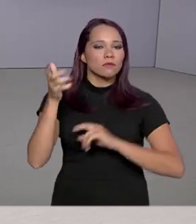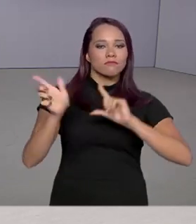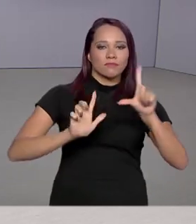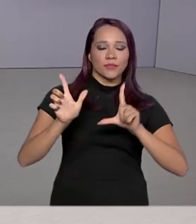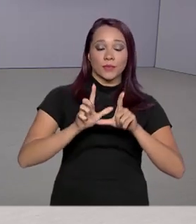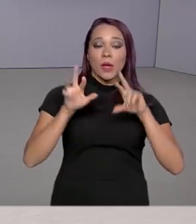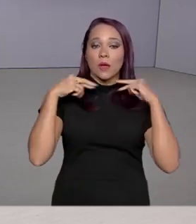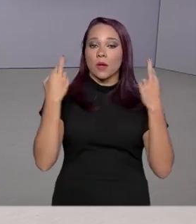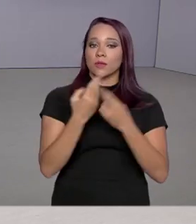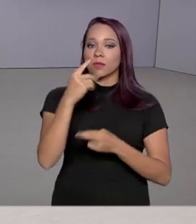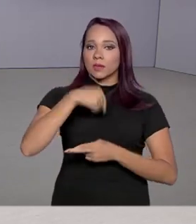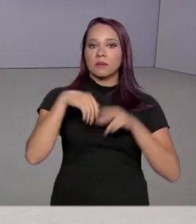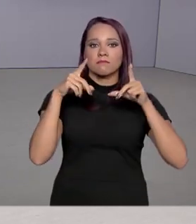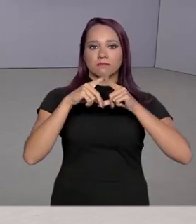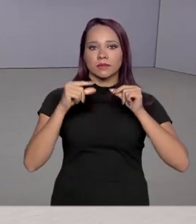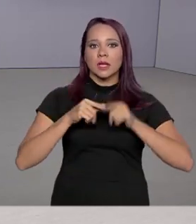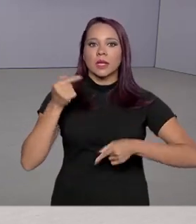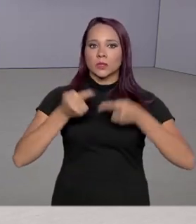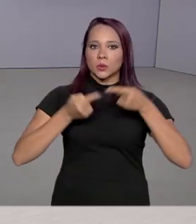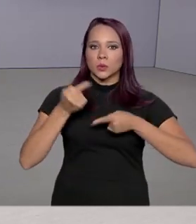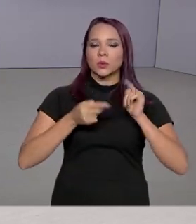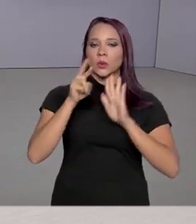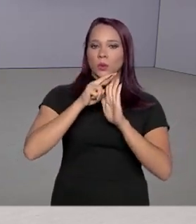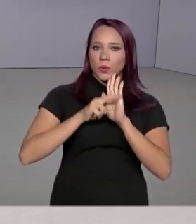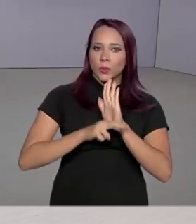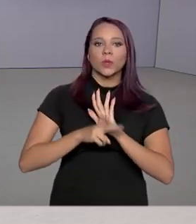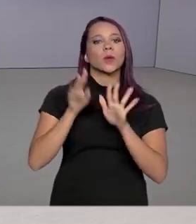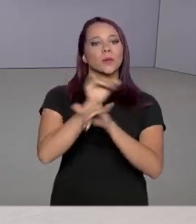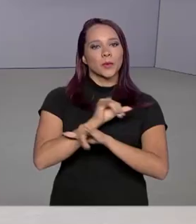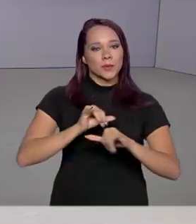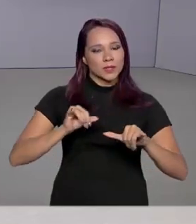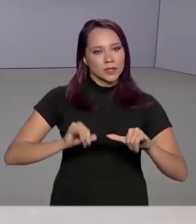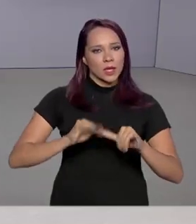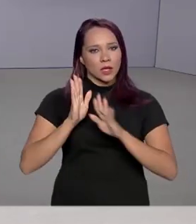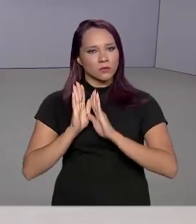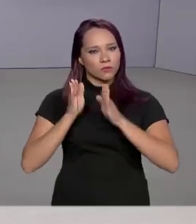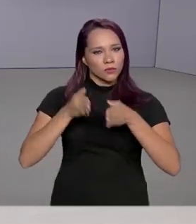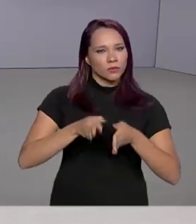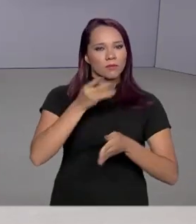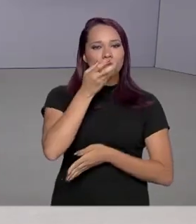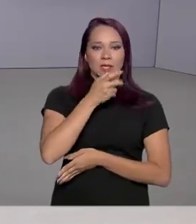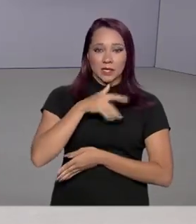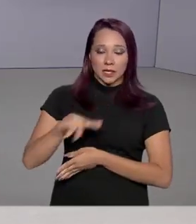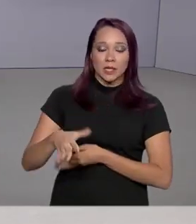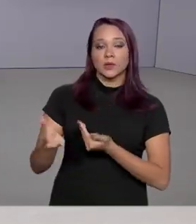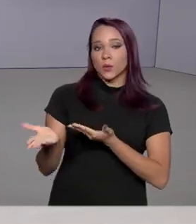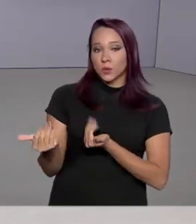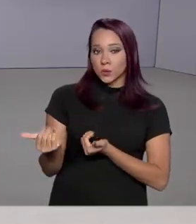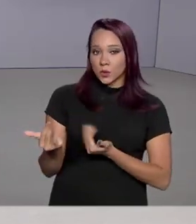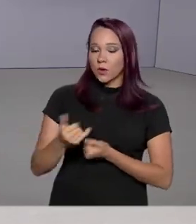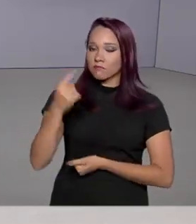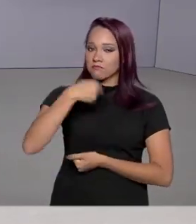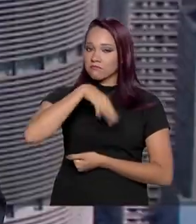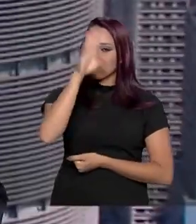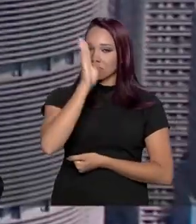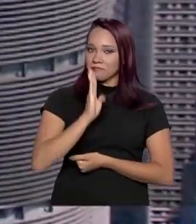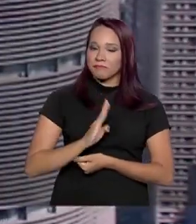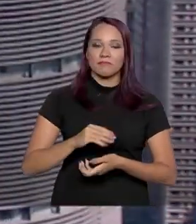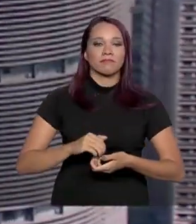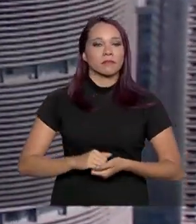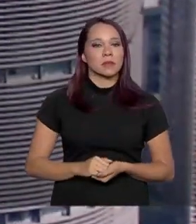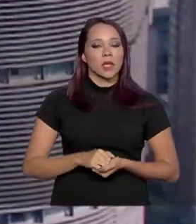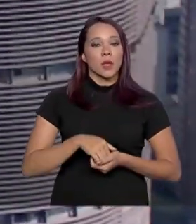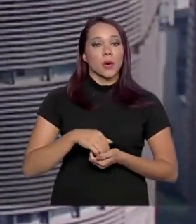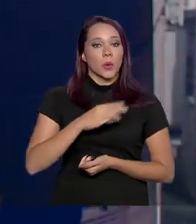reunidos em Brasília para discutir a regulação da publicidade dirigida a crianças e adolescentes no Brasil. O